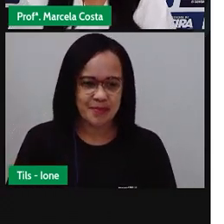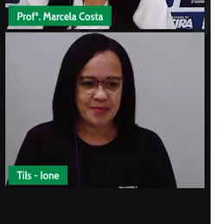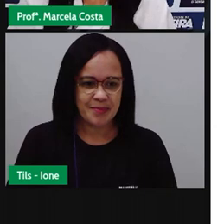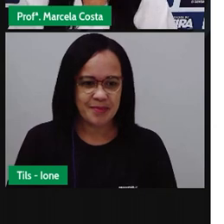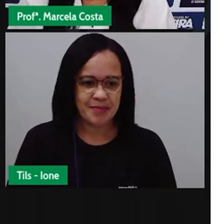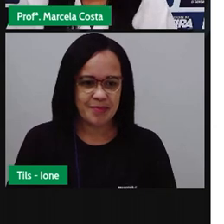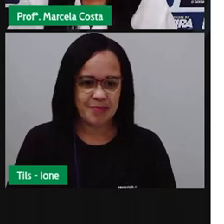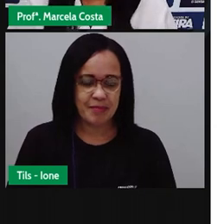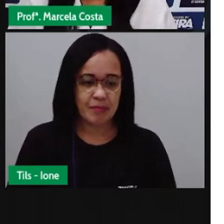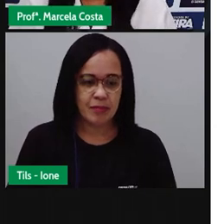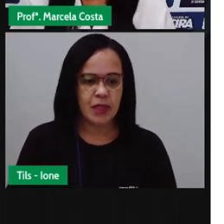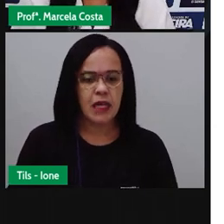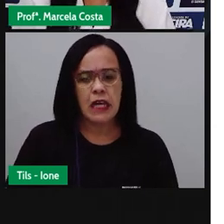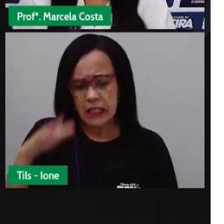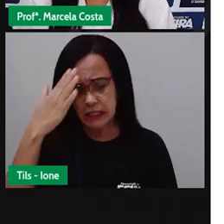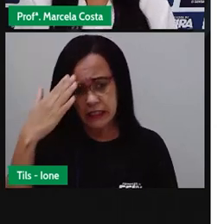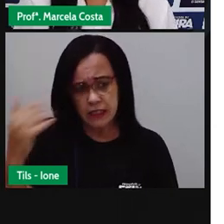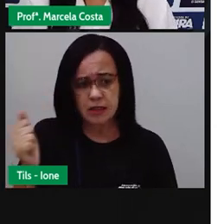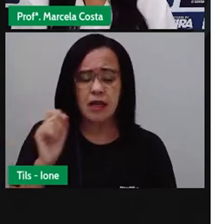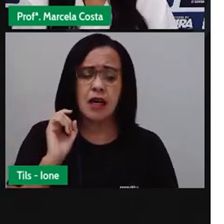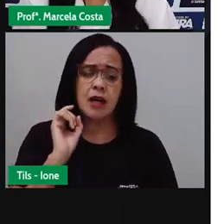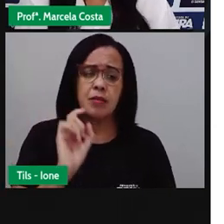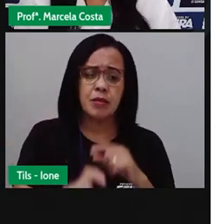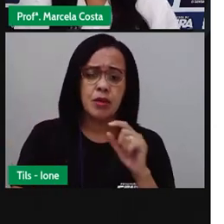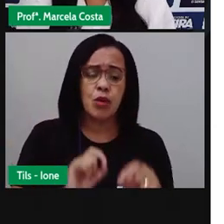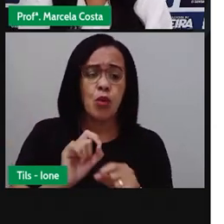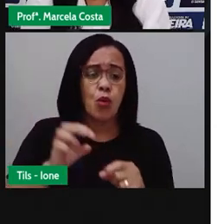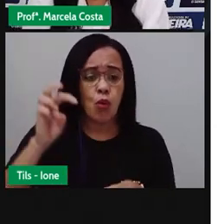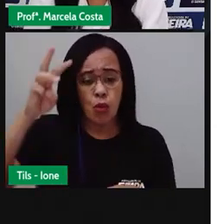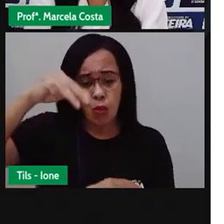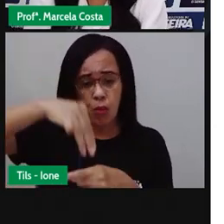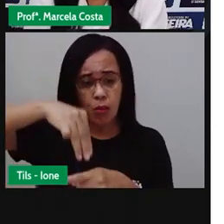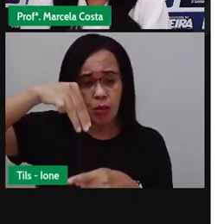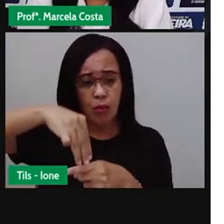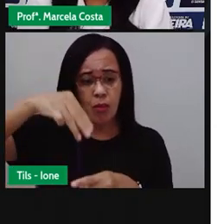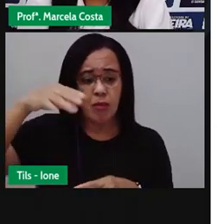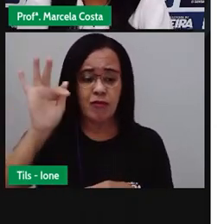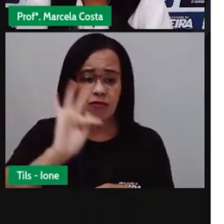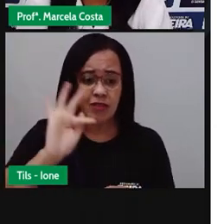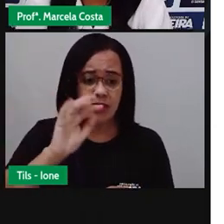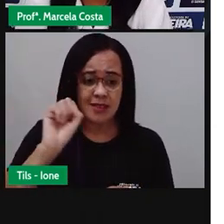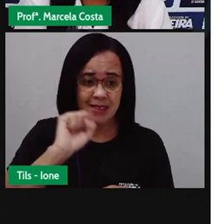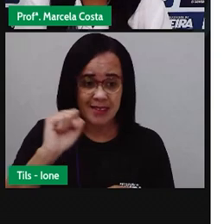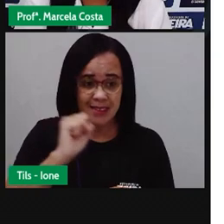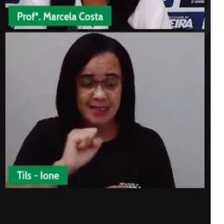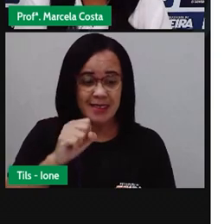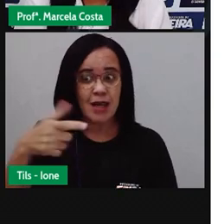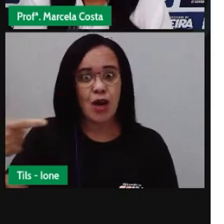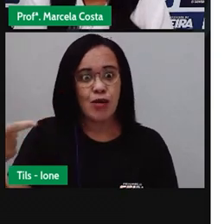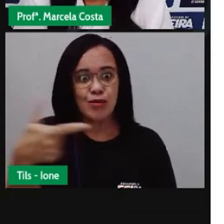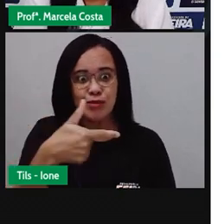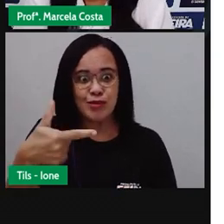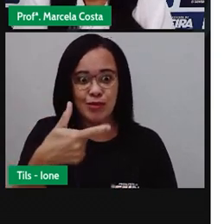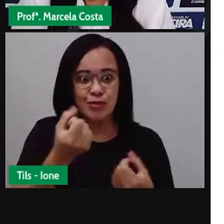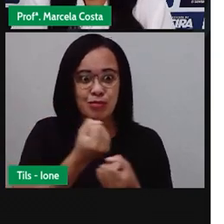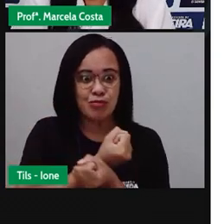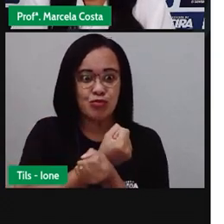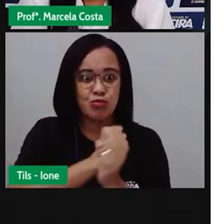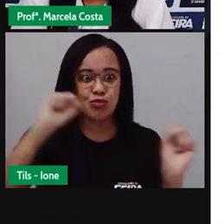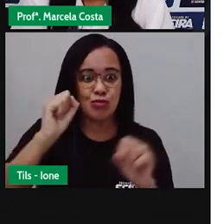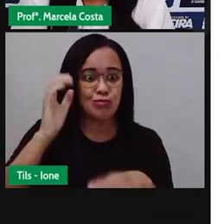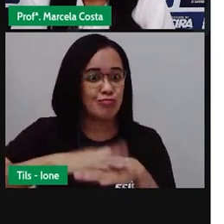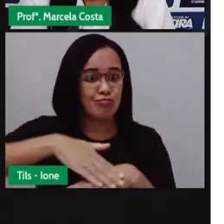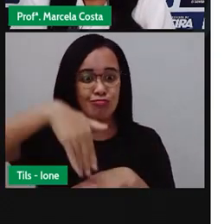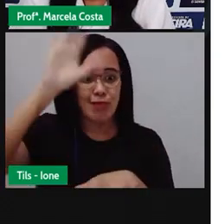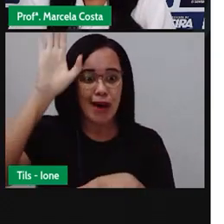Vocês sabiam que o município de Feira de Santana é o segundo maior do